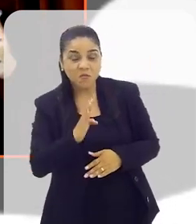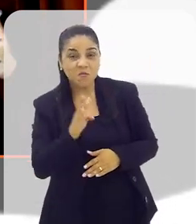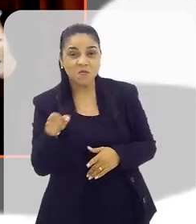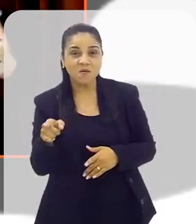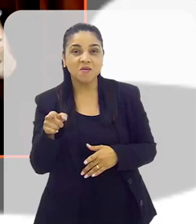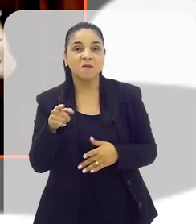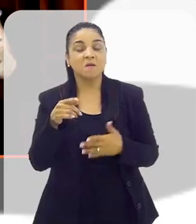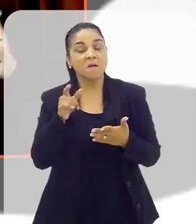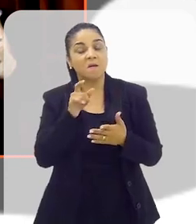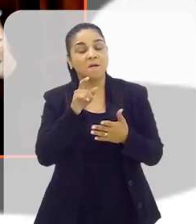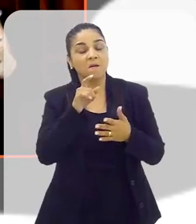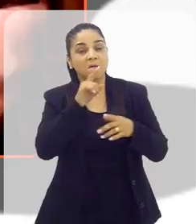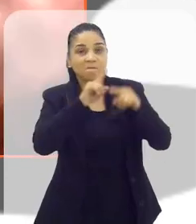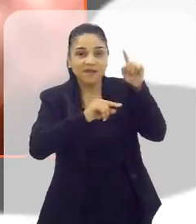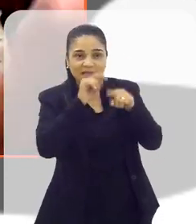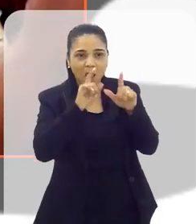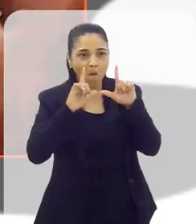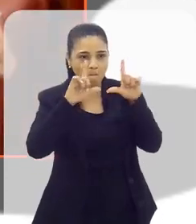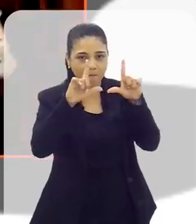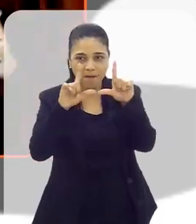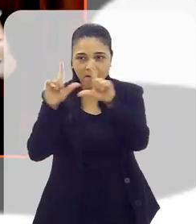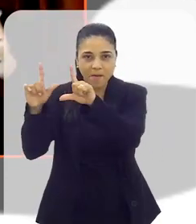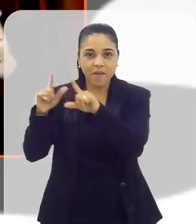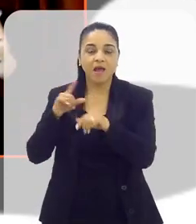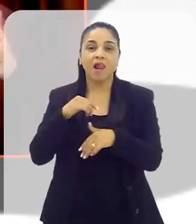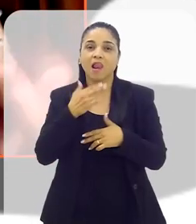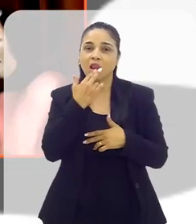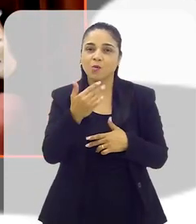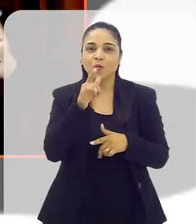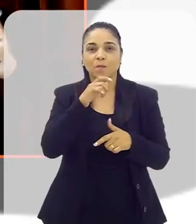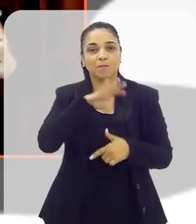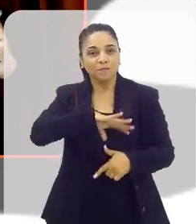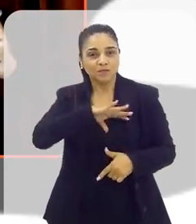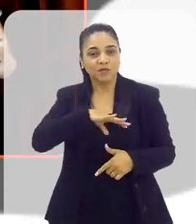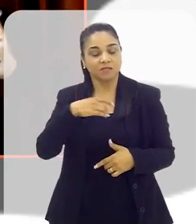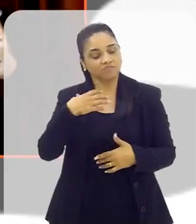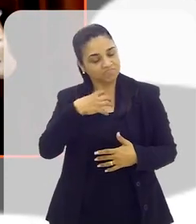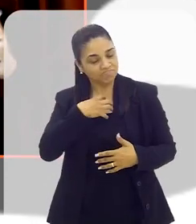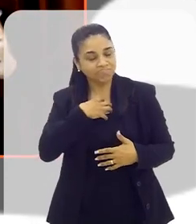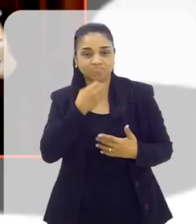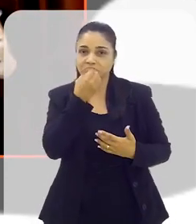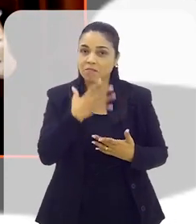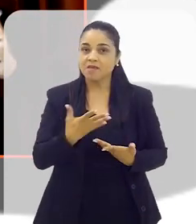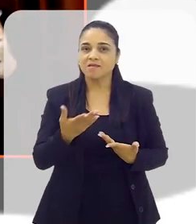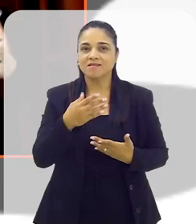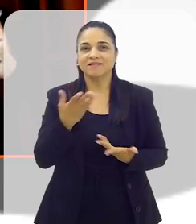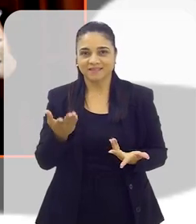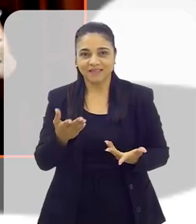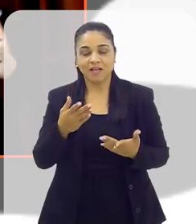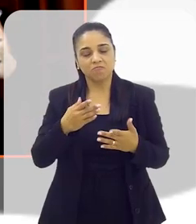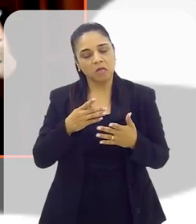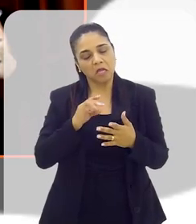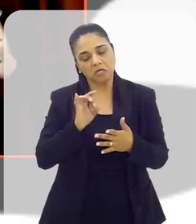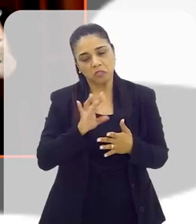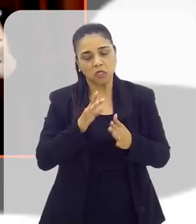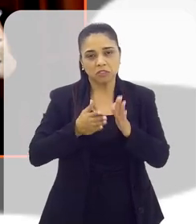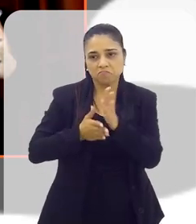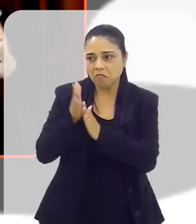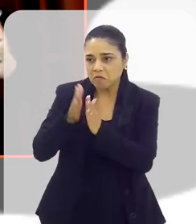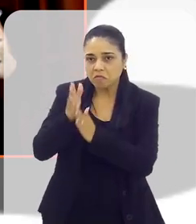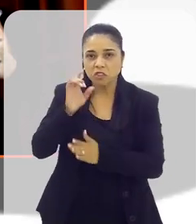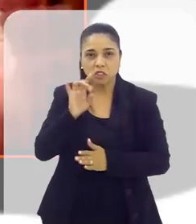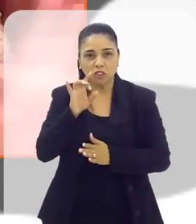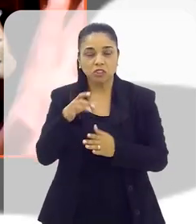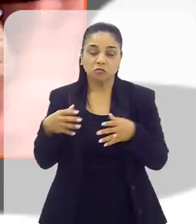em português. Então isso é muito bom, porque o brasileiro se sente mais à vontade. Sobretudo, Cláudio, aquele que viaja por conta própria.